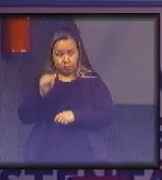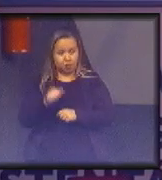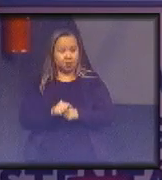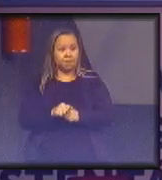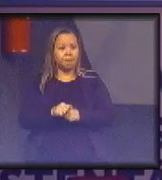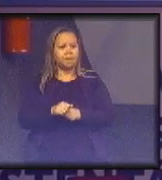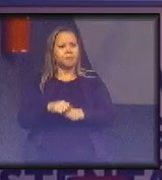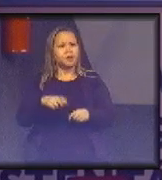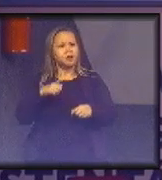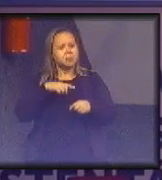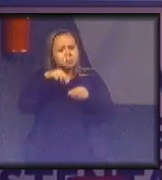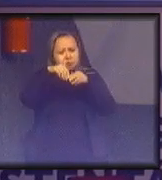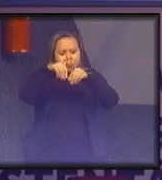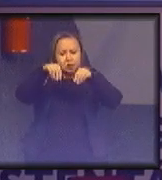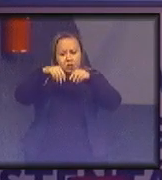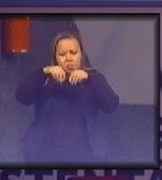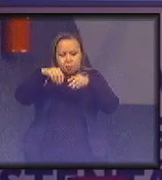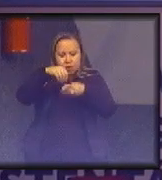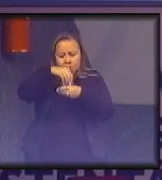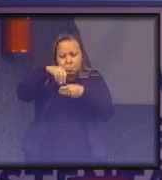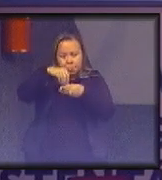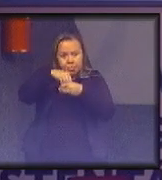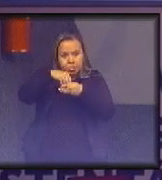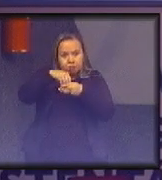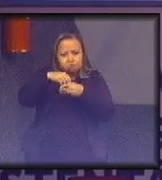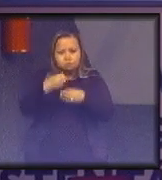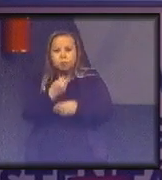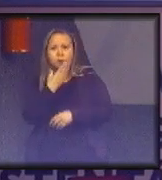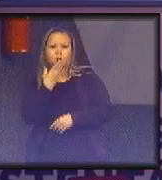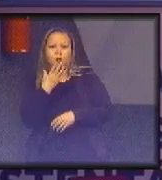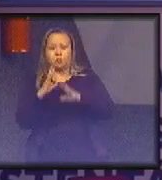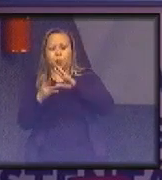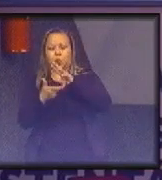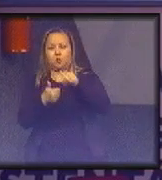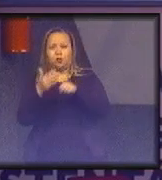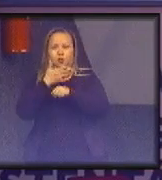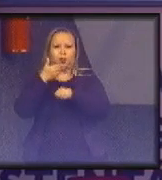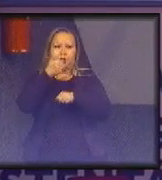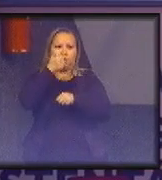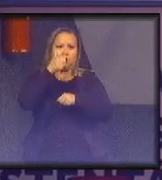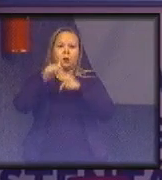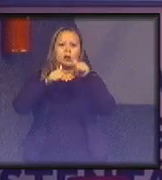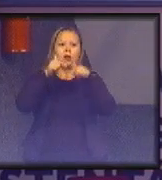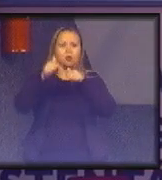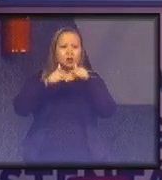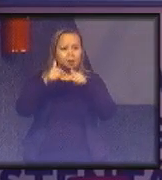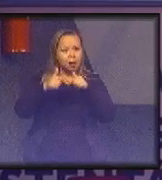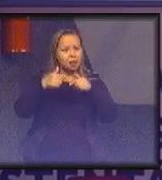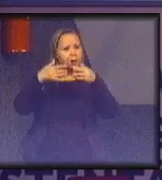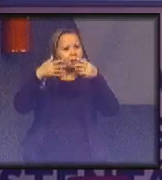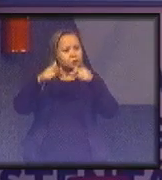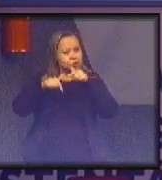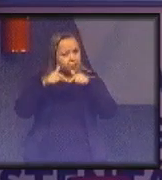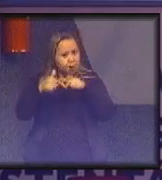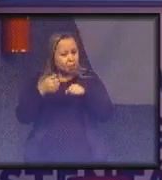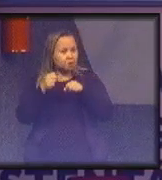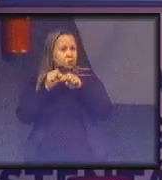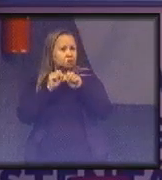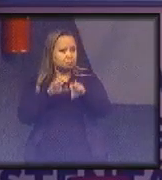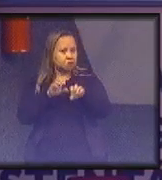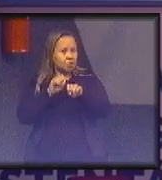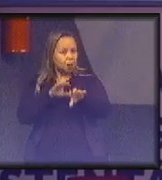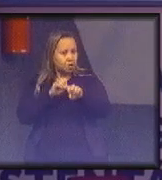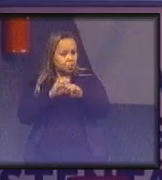uma semente boa para um mundo melhor. Nós trabalhamos, eu não vou detalhar aqui, mas trabalhamos em educação,